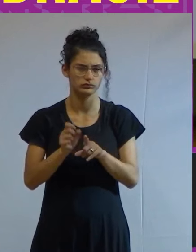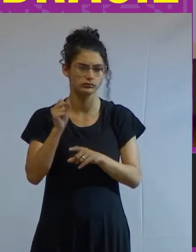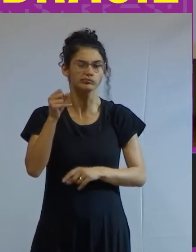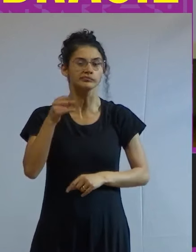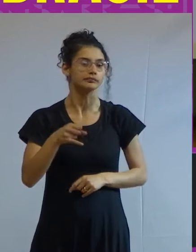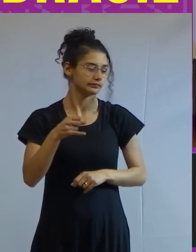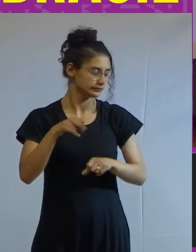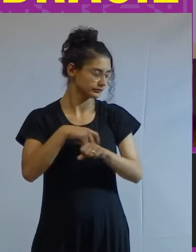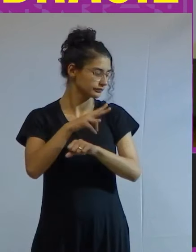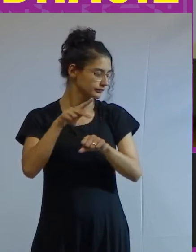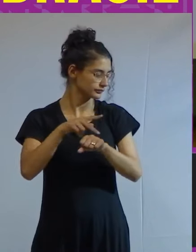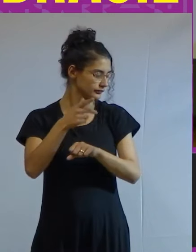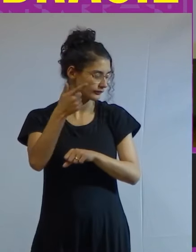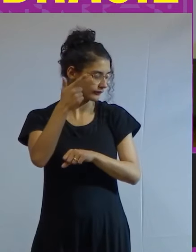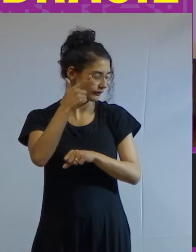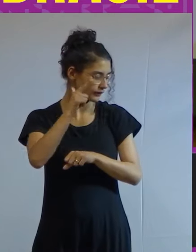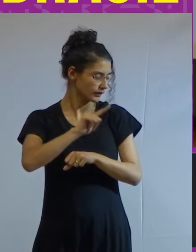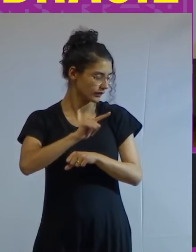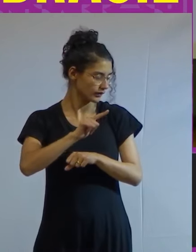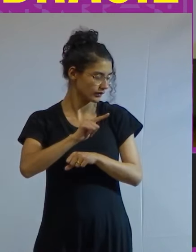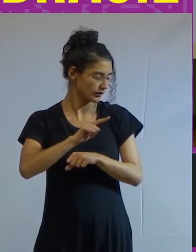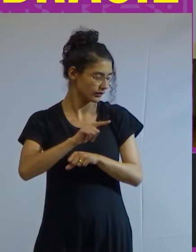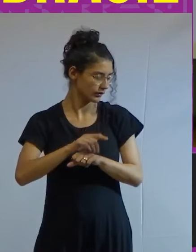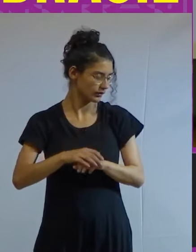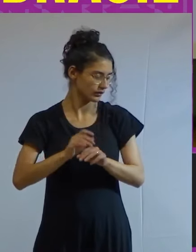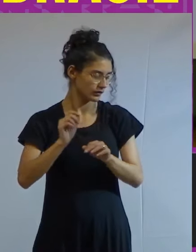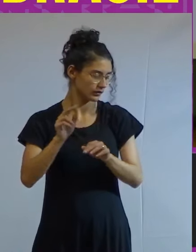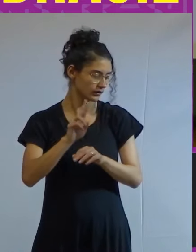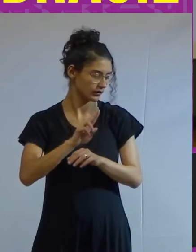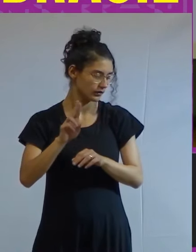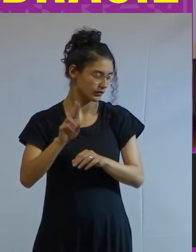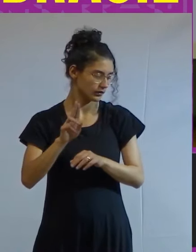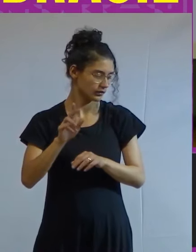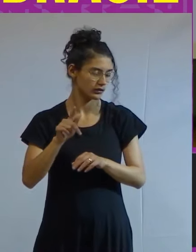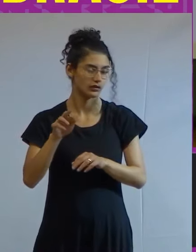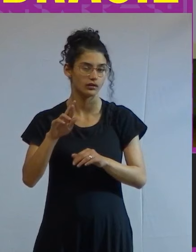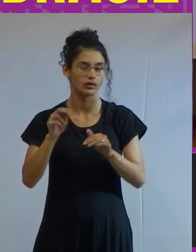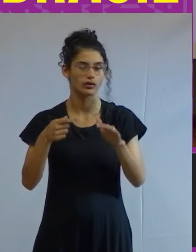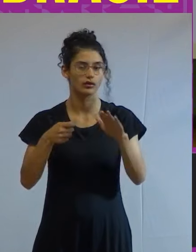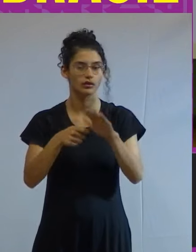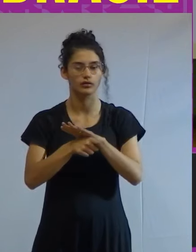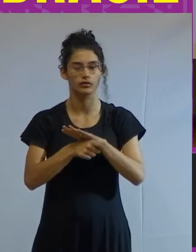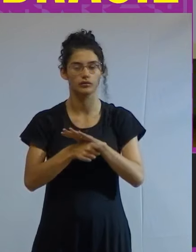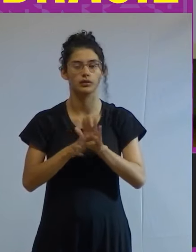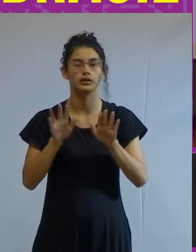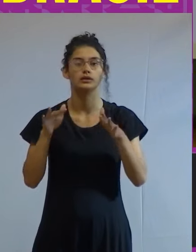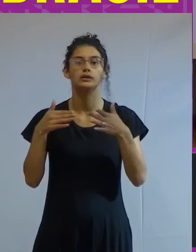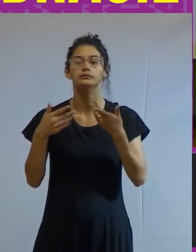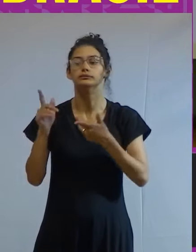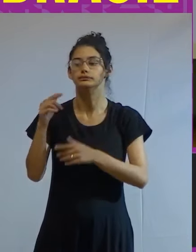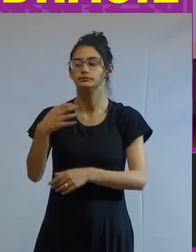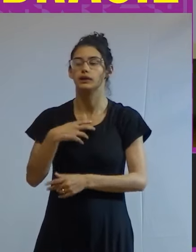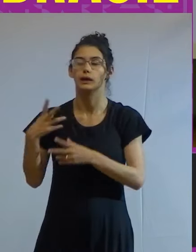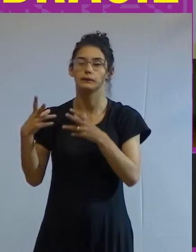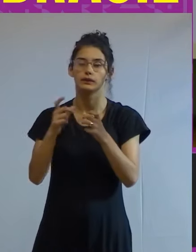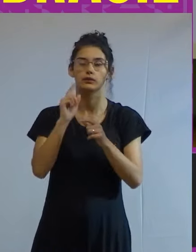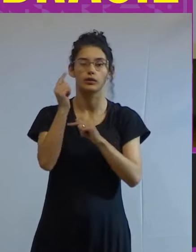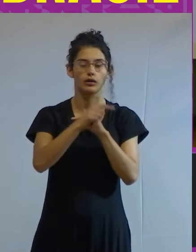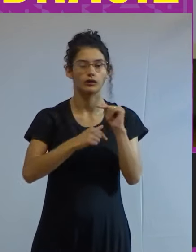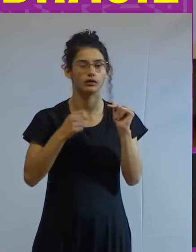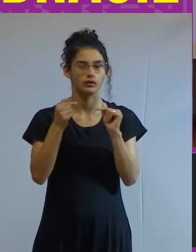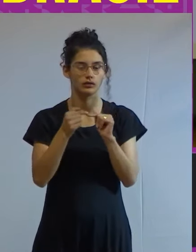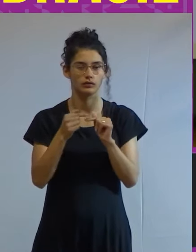o país conseguir novamente o que se chama de grau de investimento então esse a meu ver é o objetivo